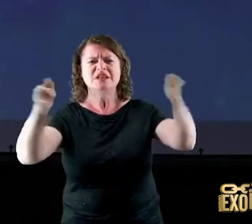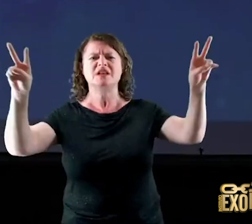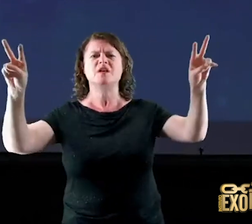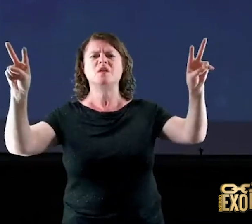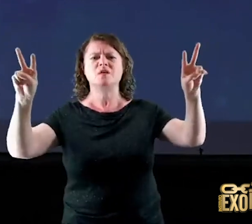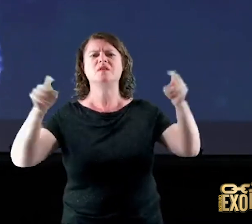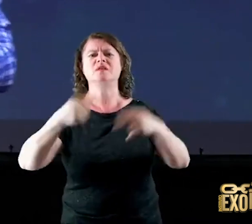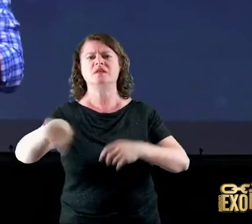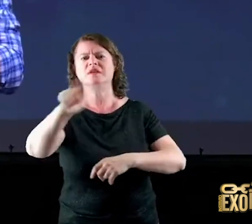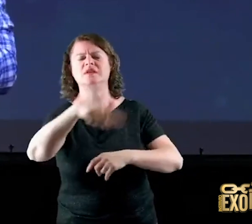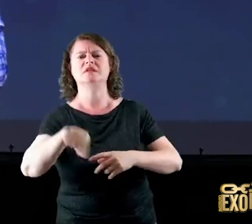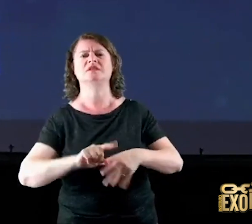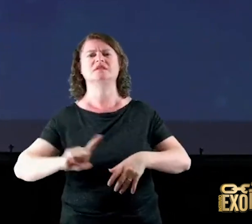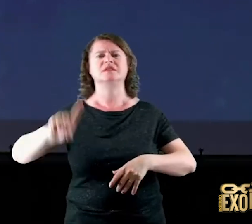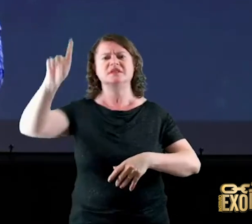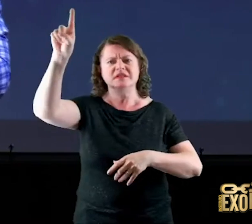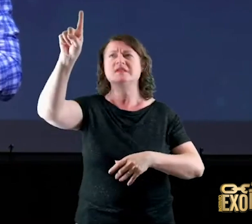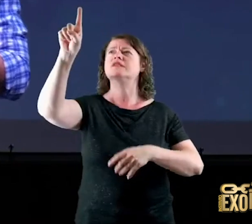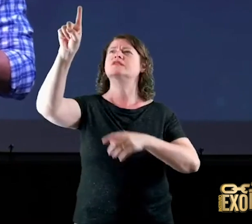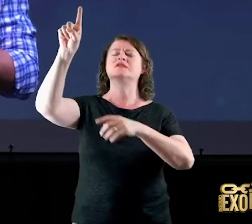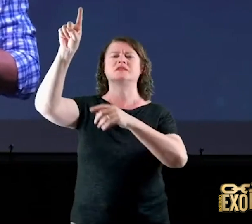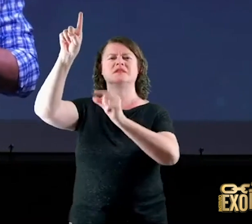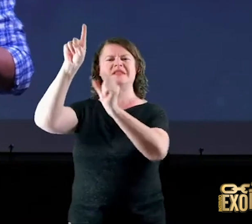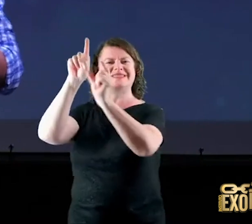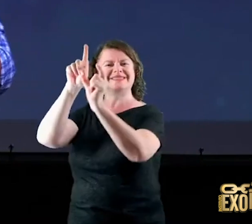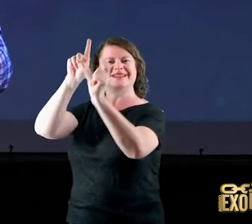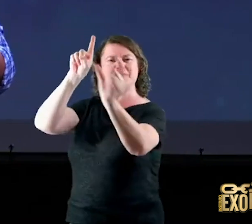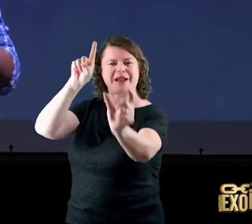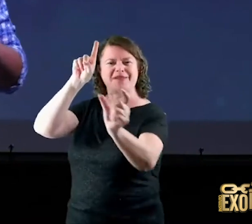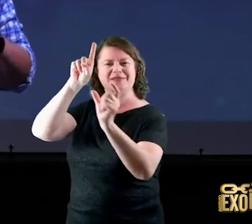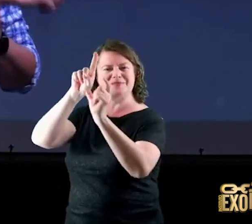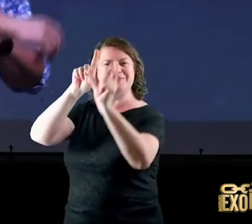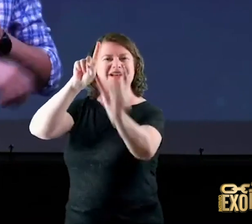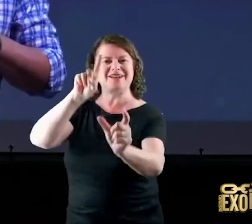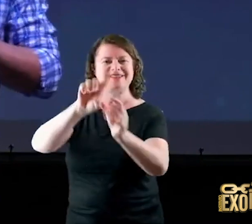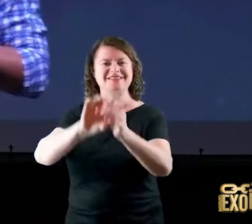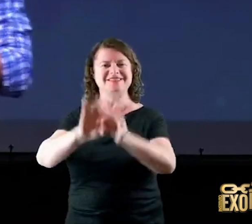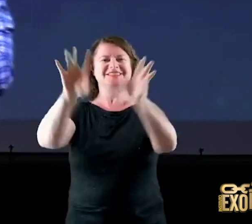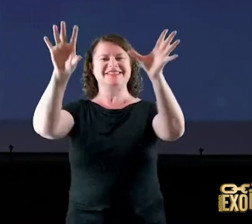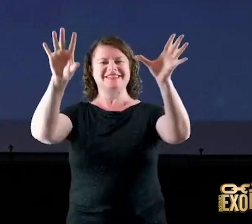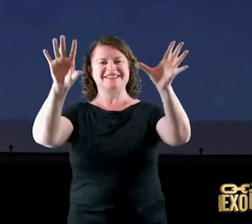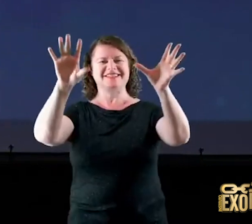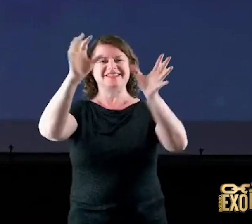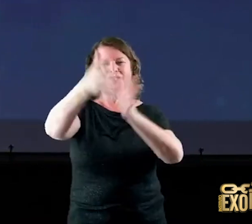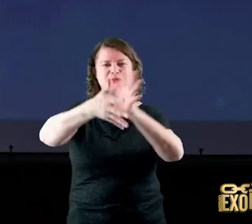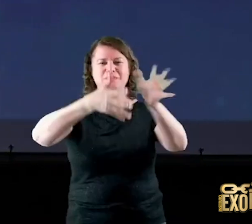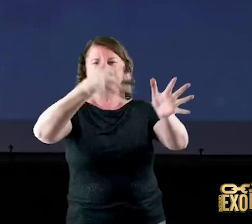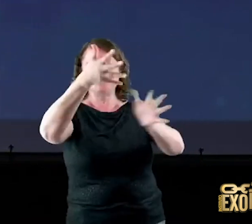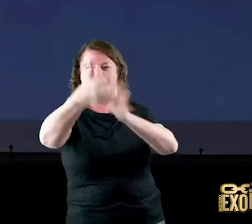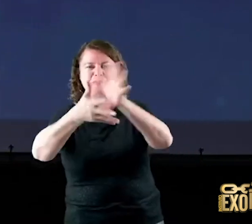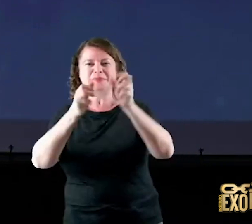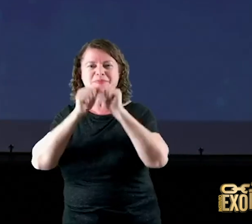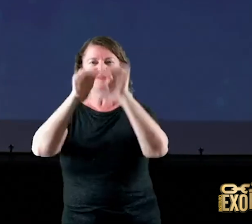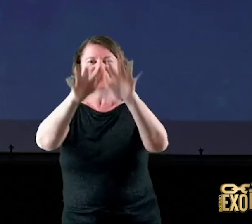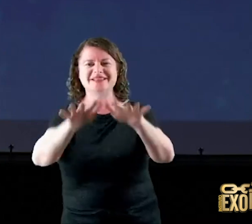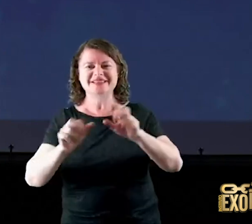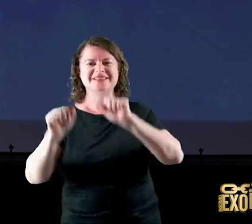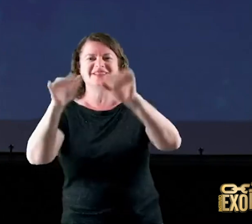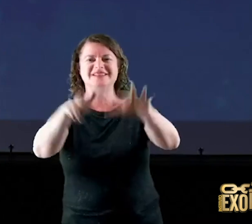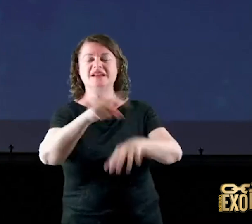onde o Senhor lança alegres cânticos de livramento em volta dos teus filhos que eles